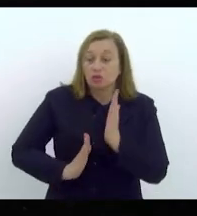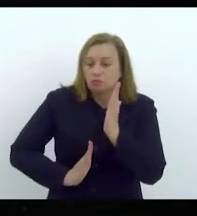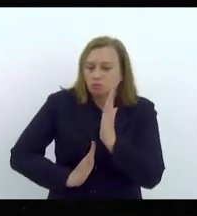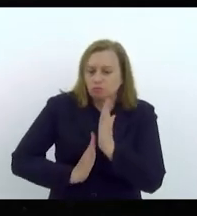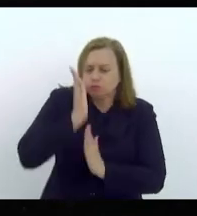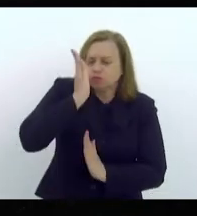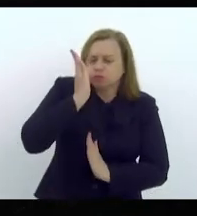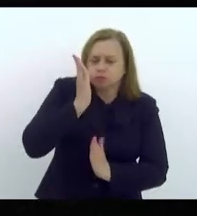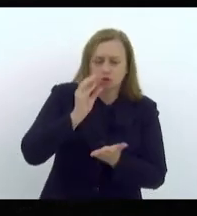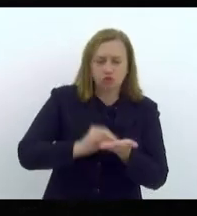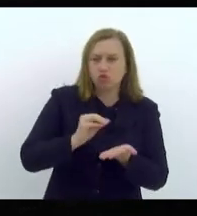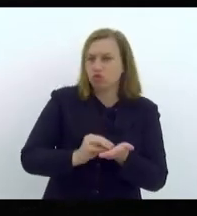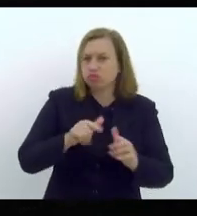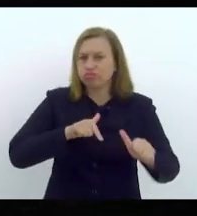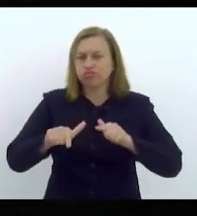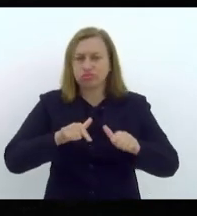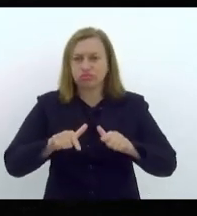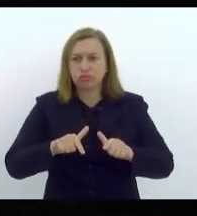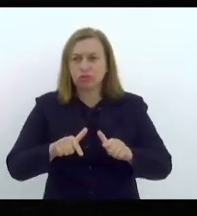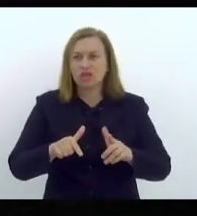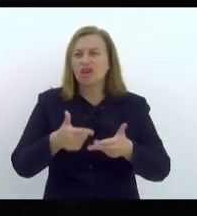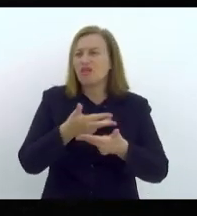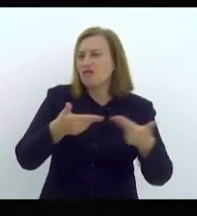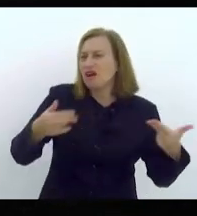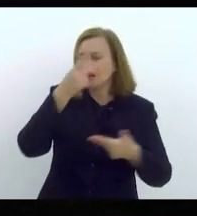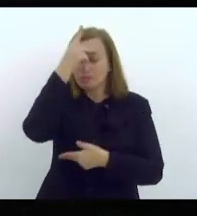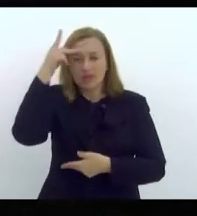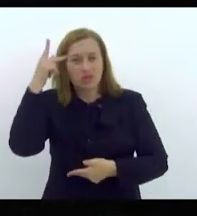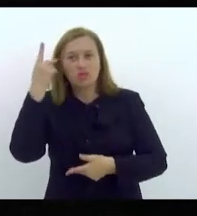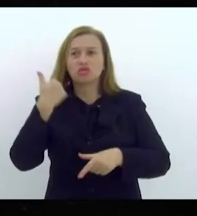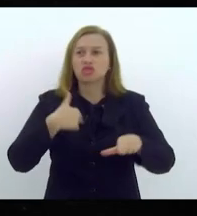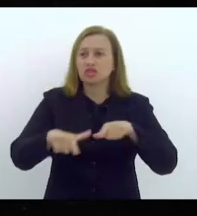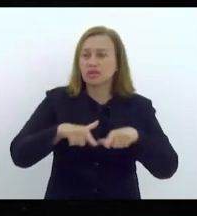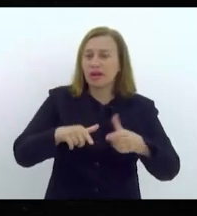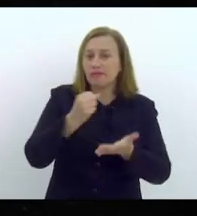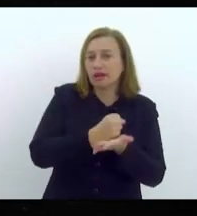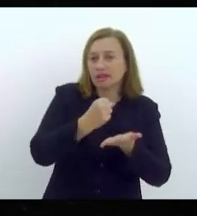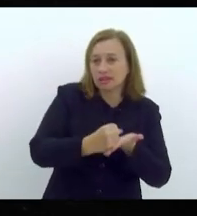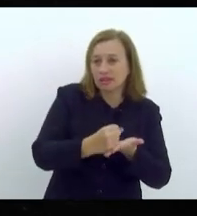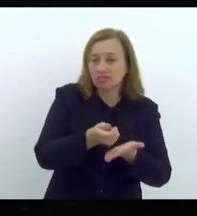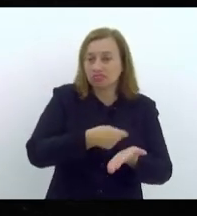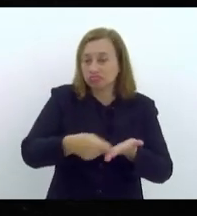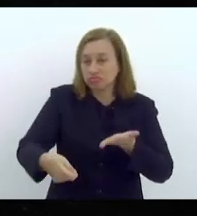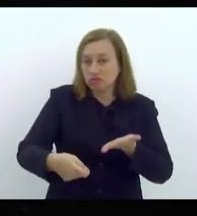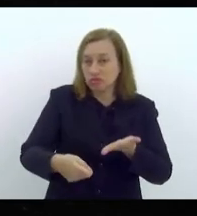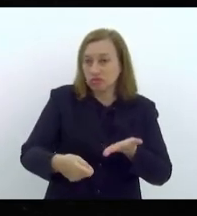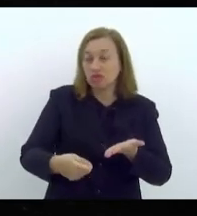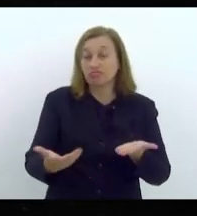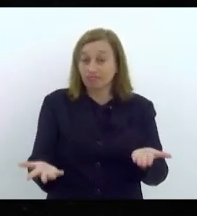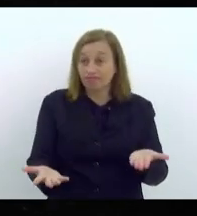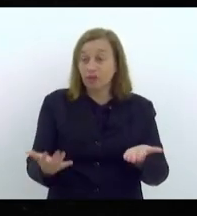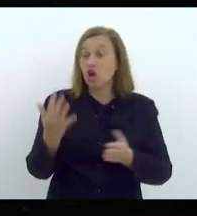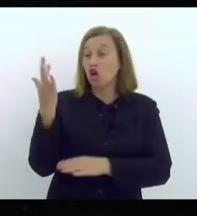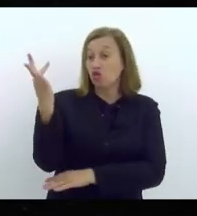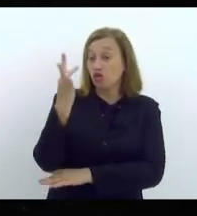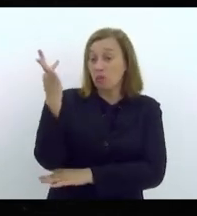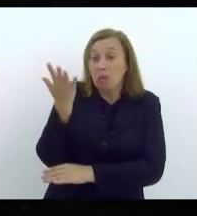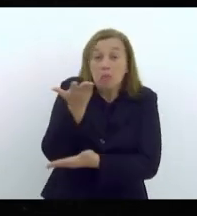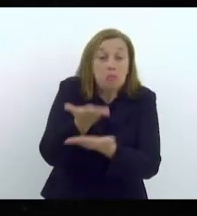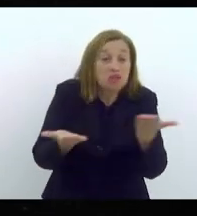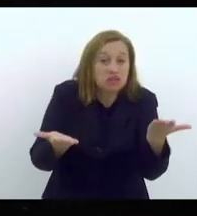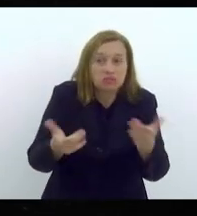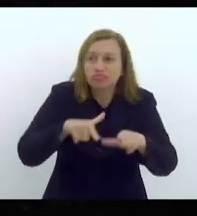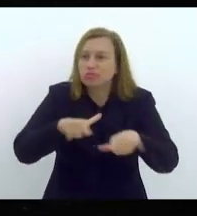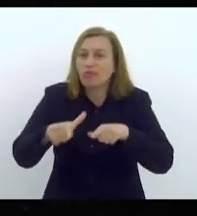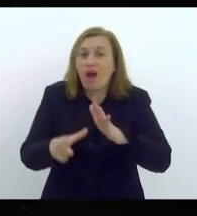altíssimos, muita gente que trabalhava de carteira assinada de maneira formal perdeu seus empregos